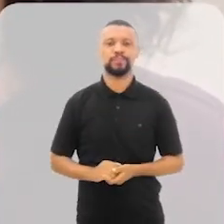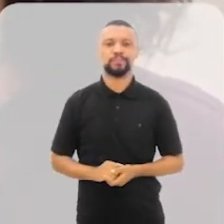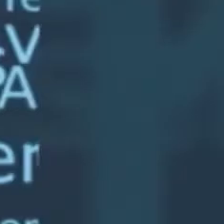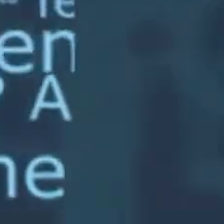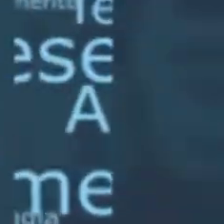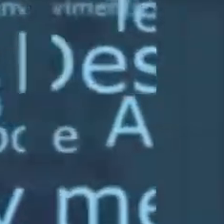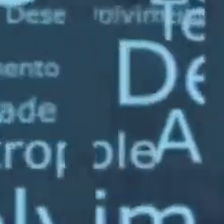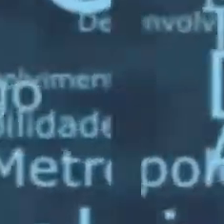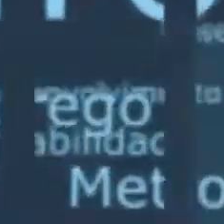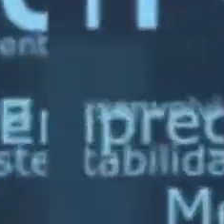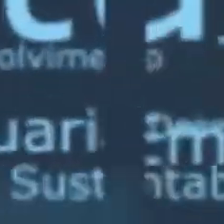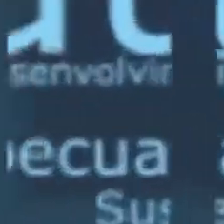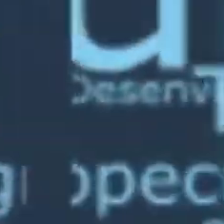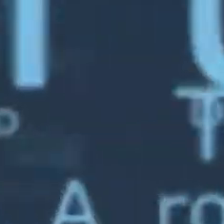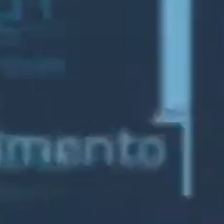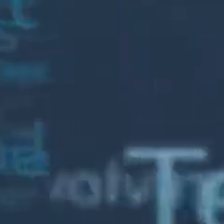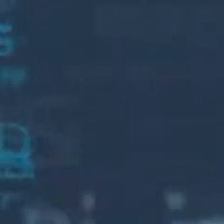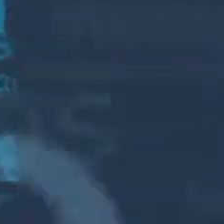está no ar.